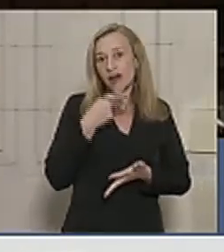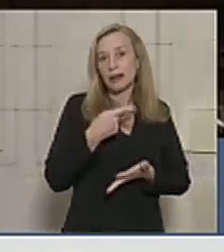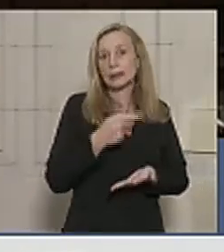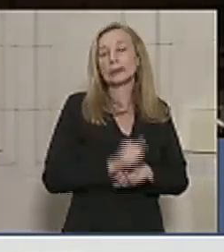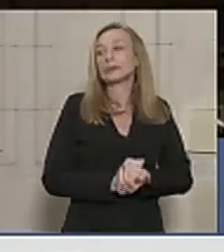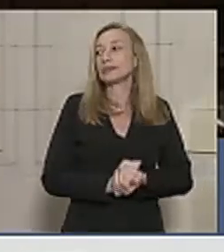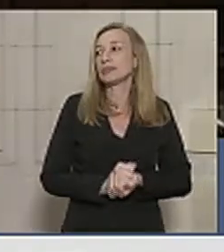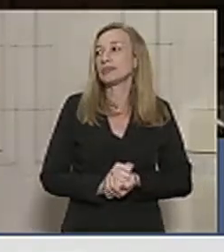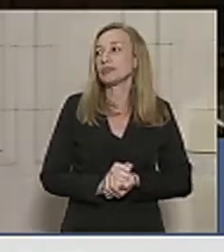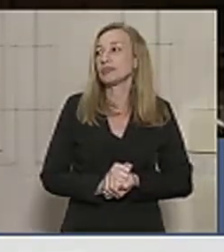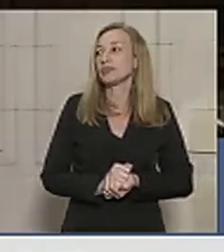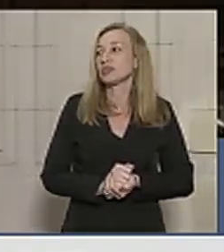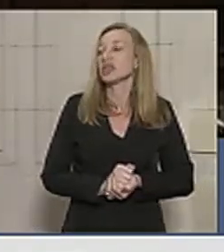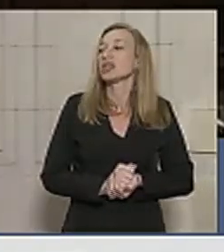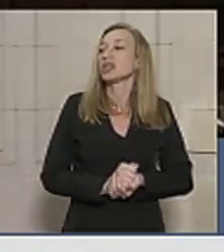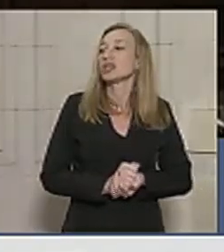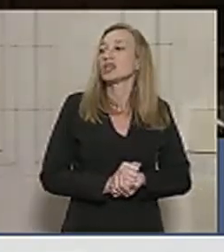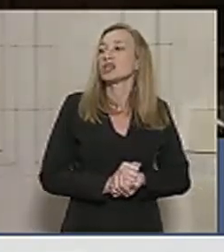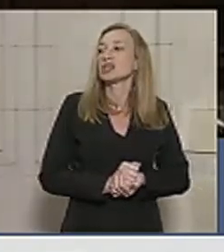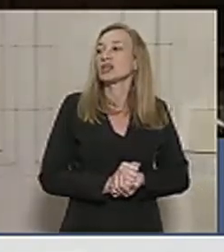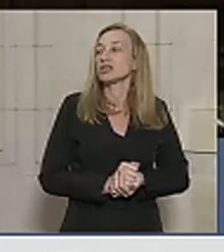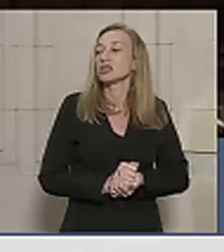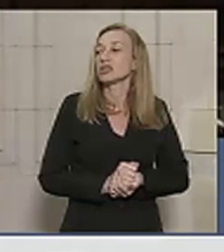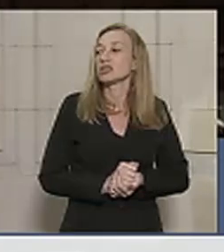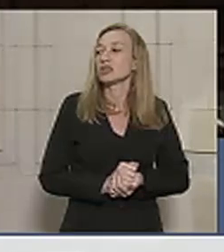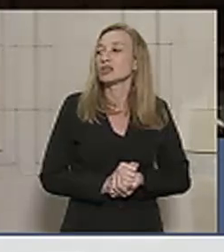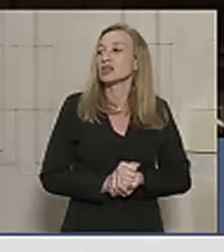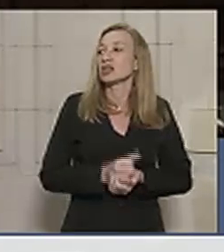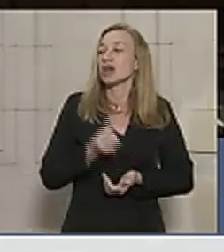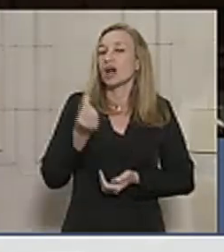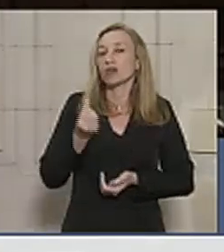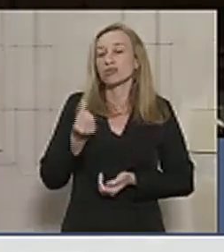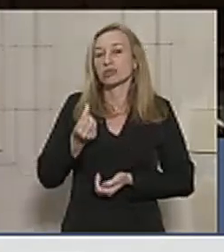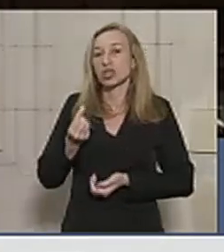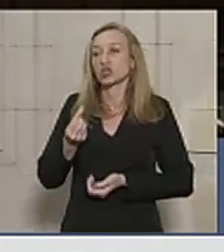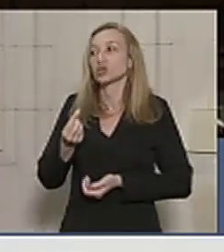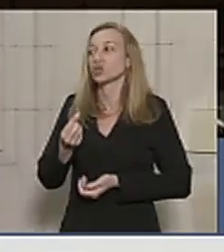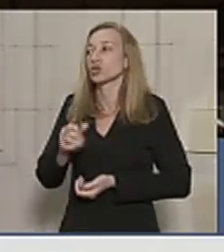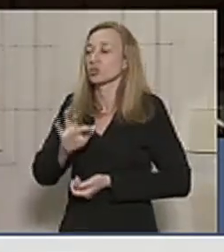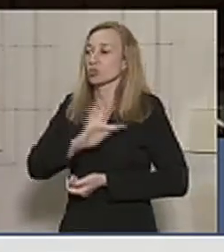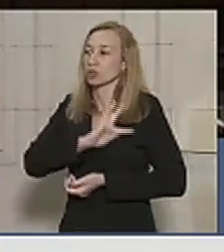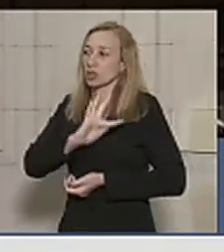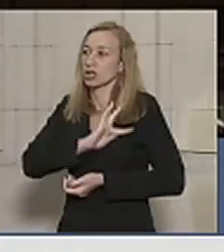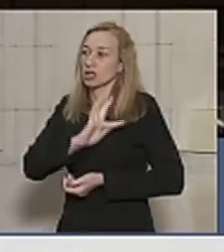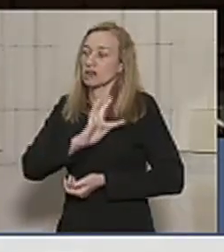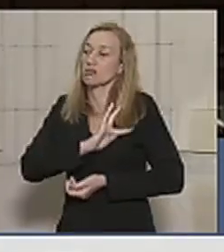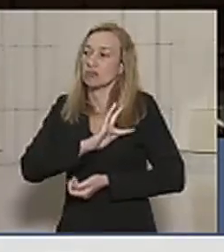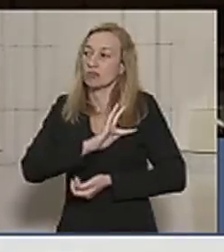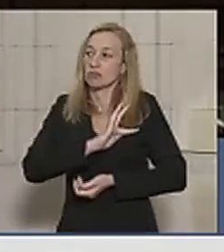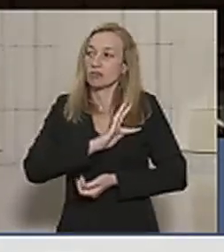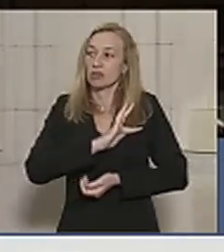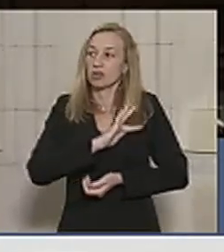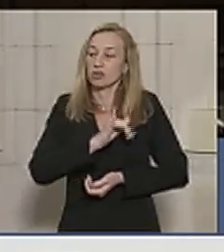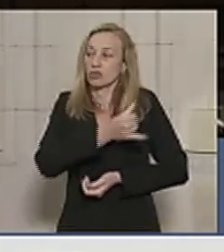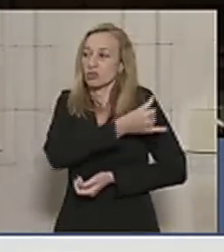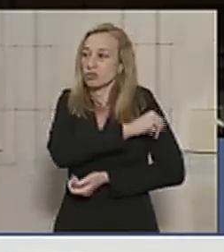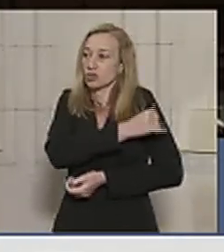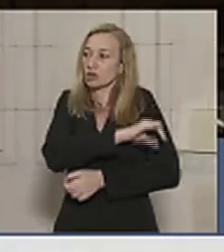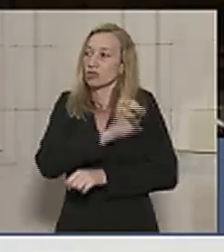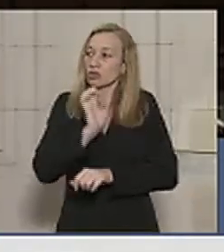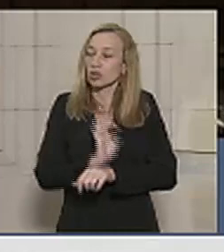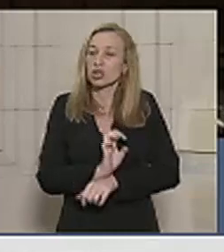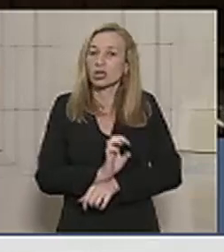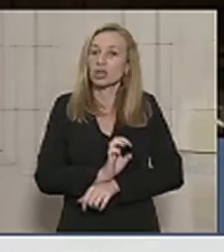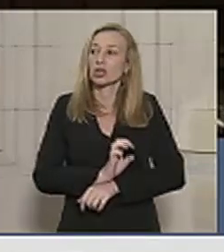afetuoso registro ao 6º Batalhão da Polícia Militar do Estado do Rio de Janeiro, que é o batalhão